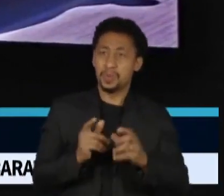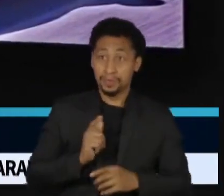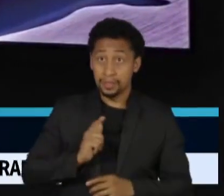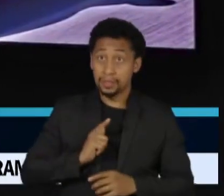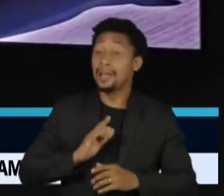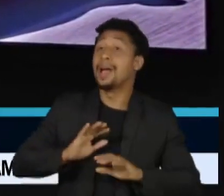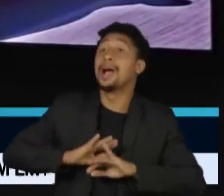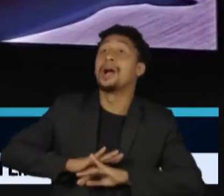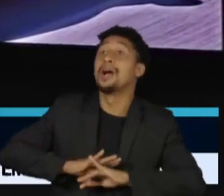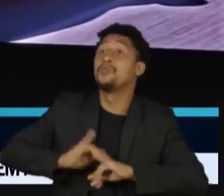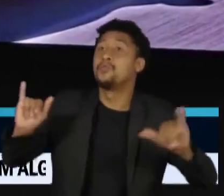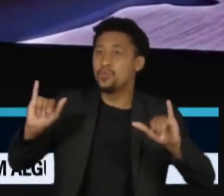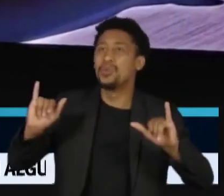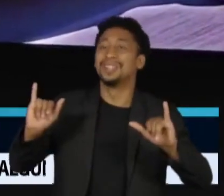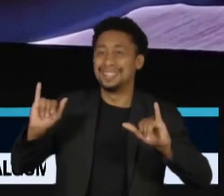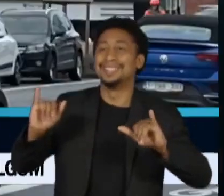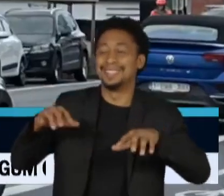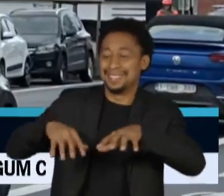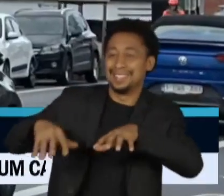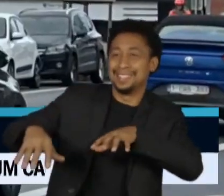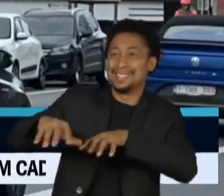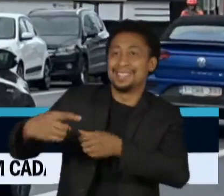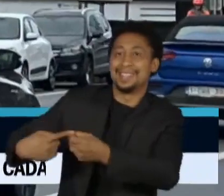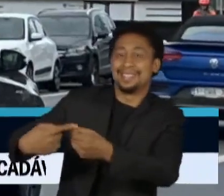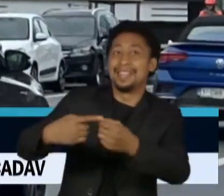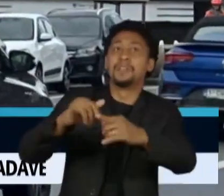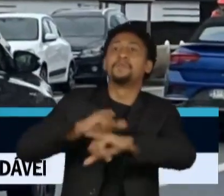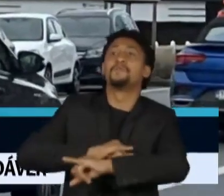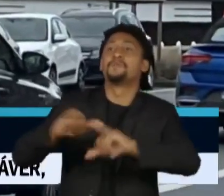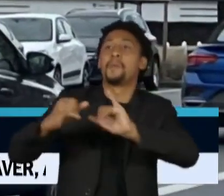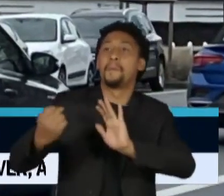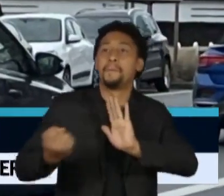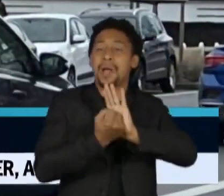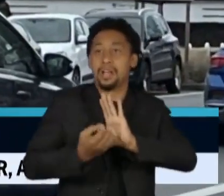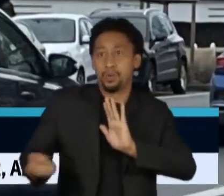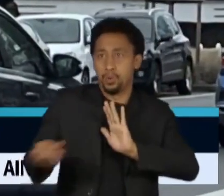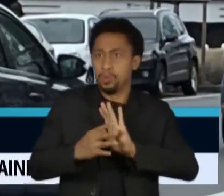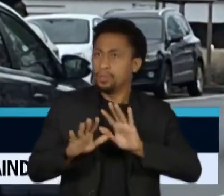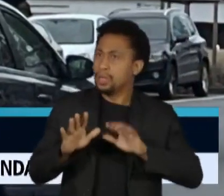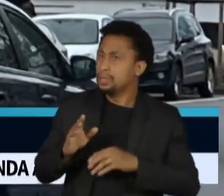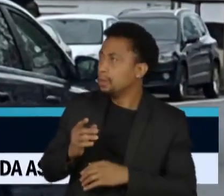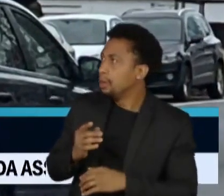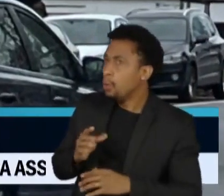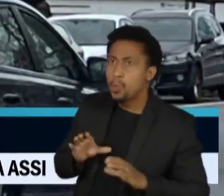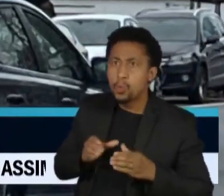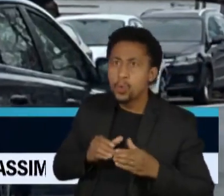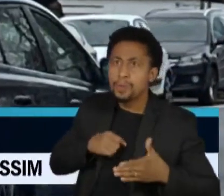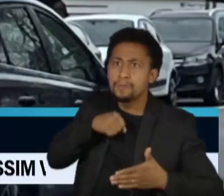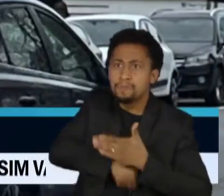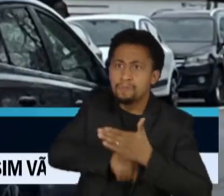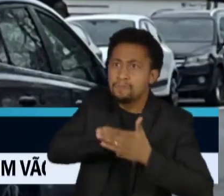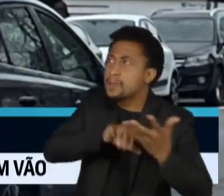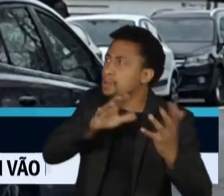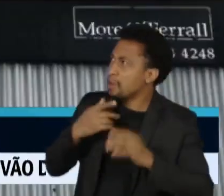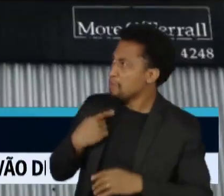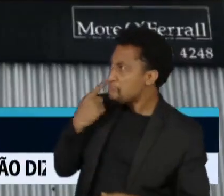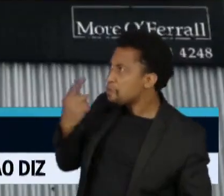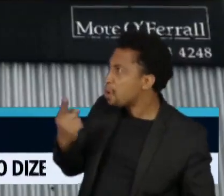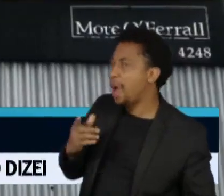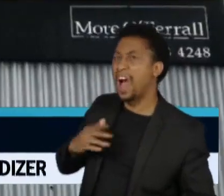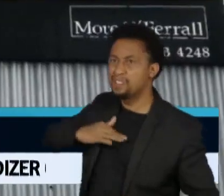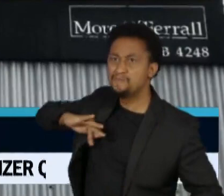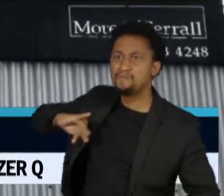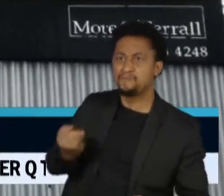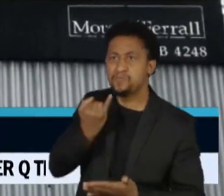espalhados pela cidade para divulgar as marcas. Mas foi aí que ativistas climáticos viram uma oportunidade perfeita para agir.